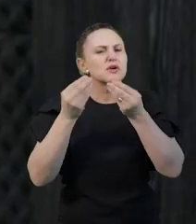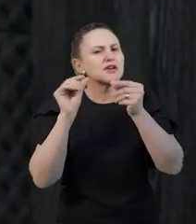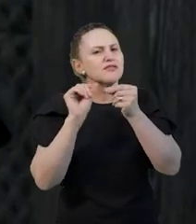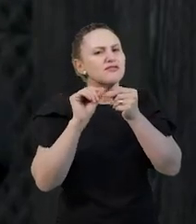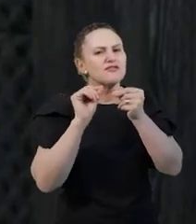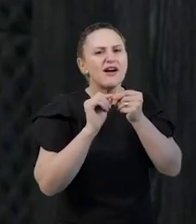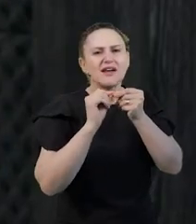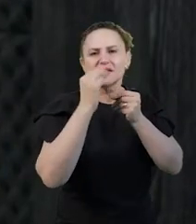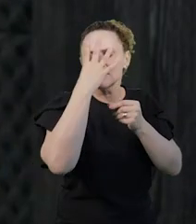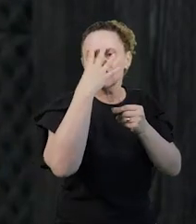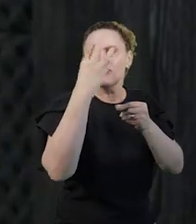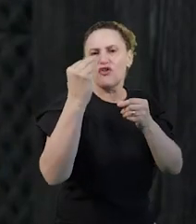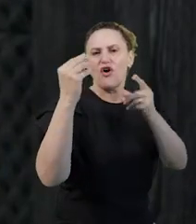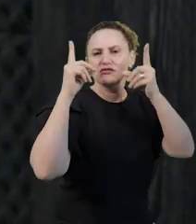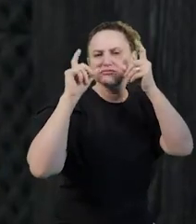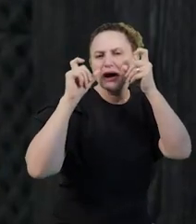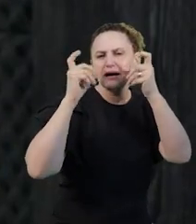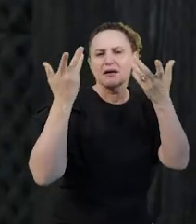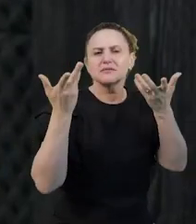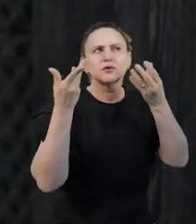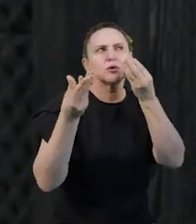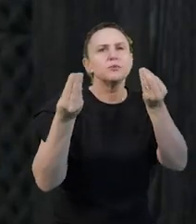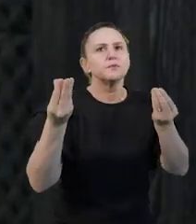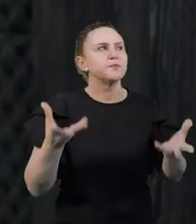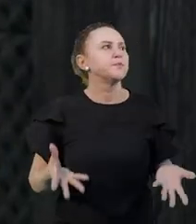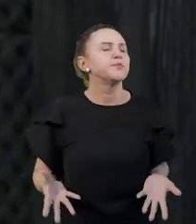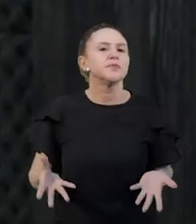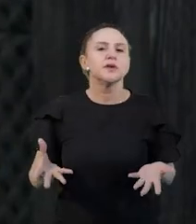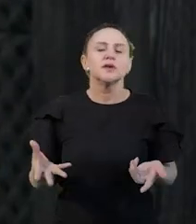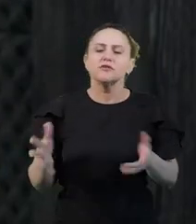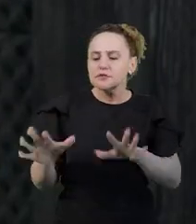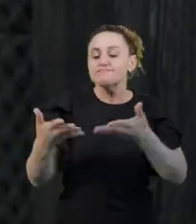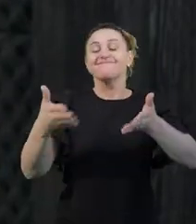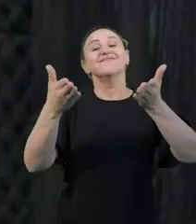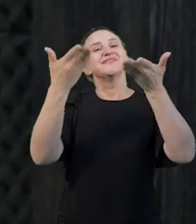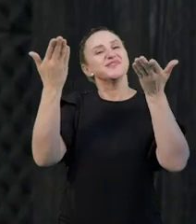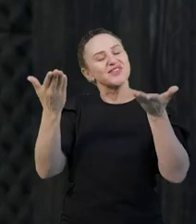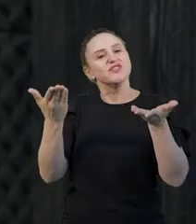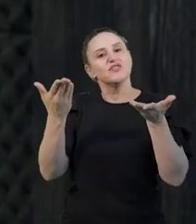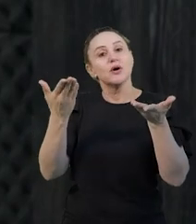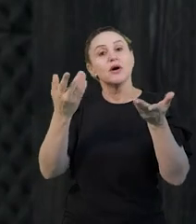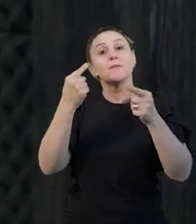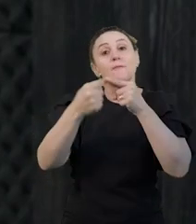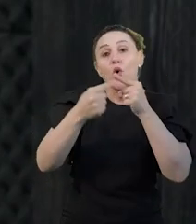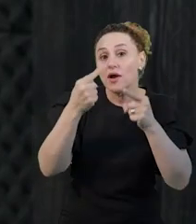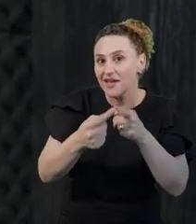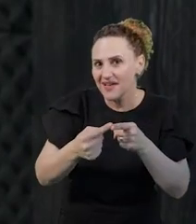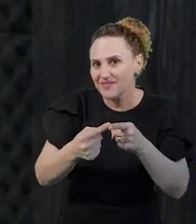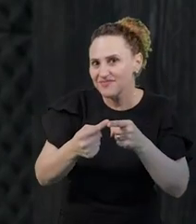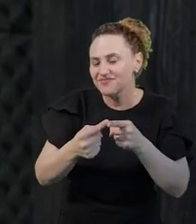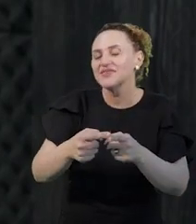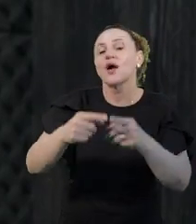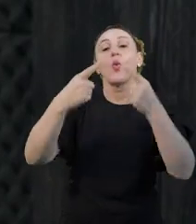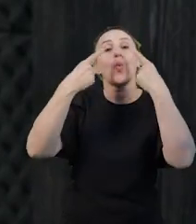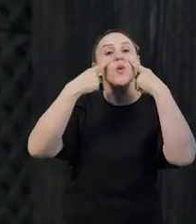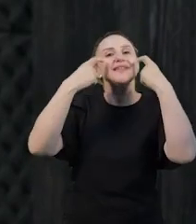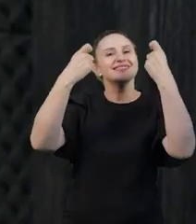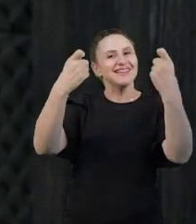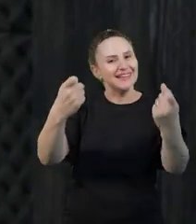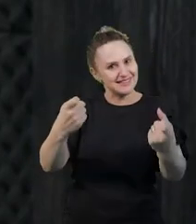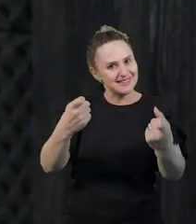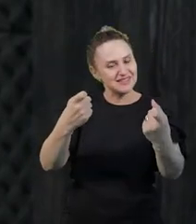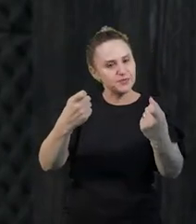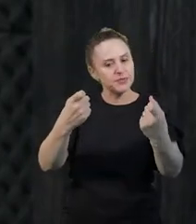faz a fotografia. Bom, por quê? Se você se motivou para aquilo, a partir de um interesse. Então, na educação,